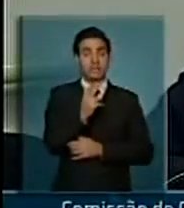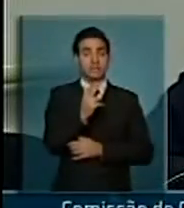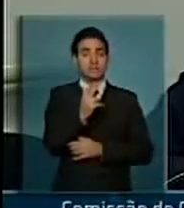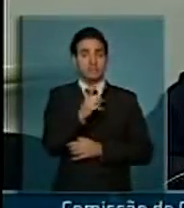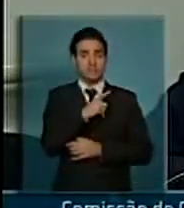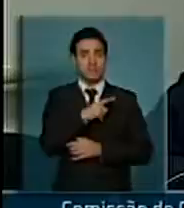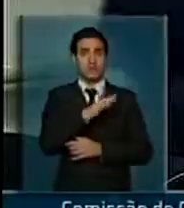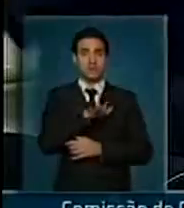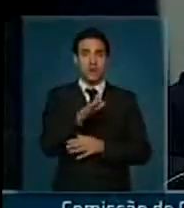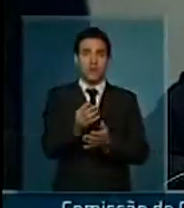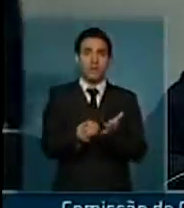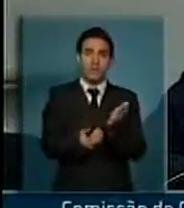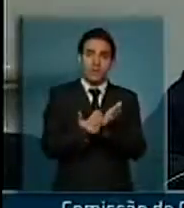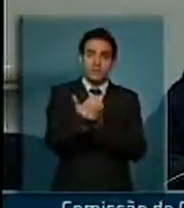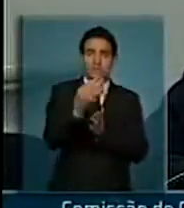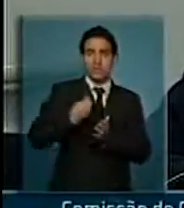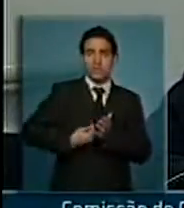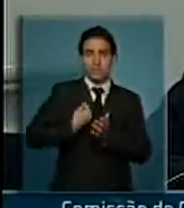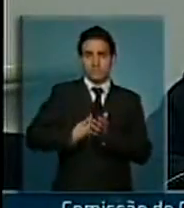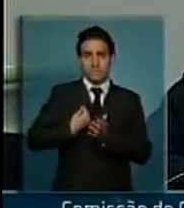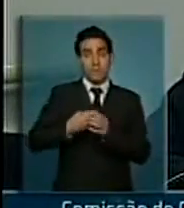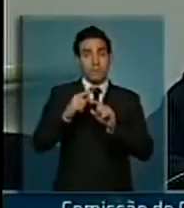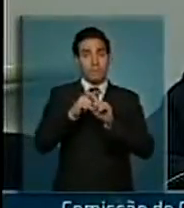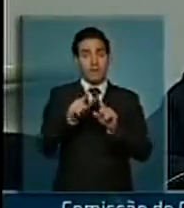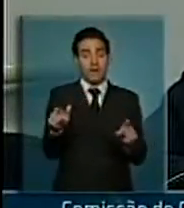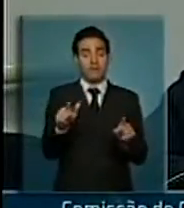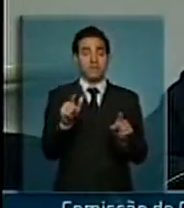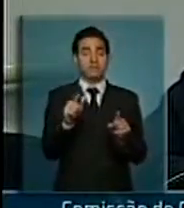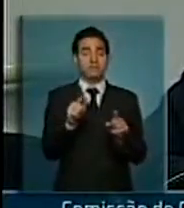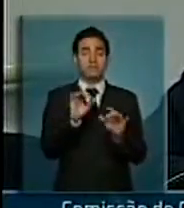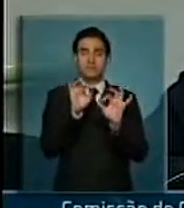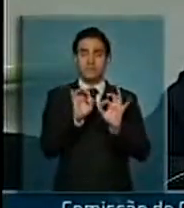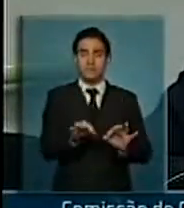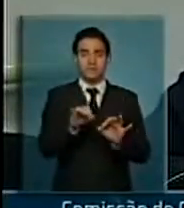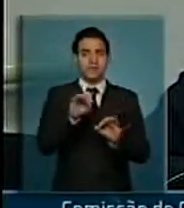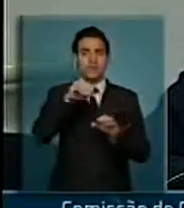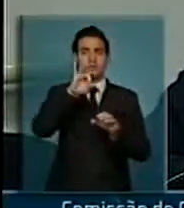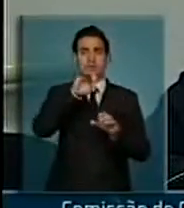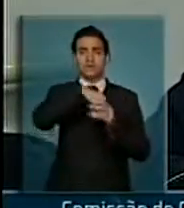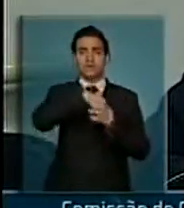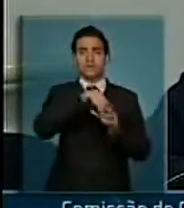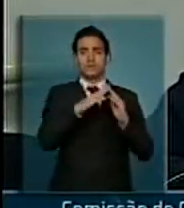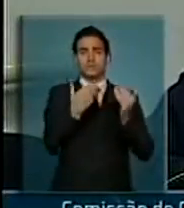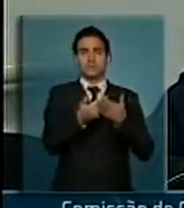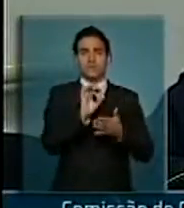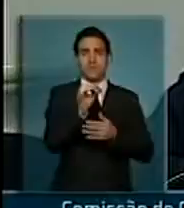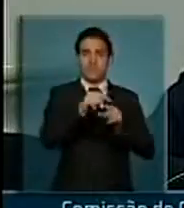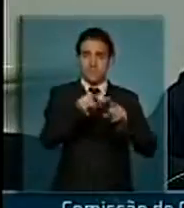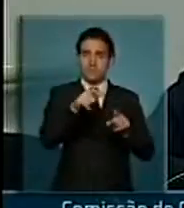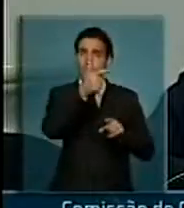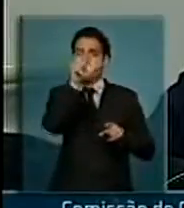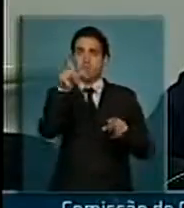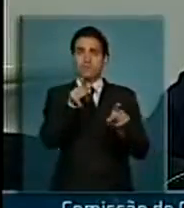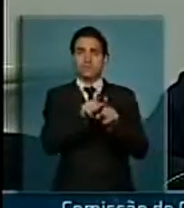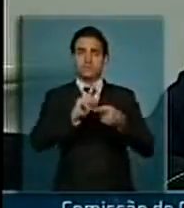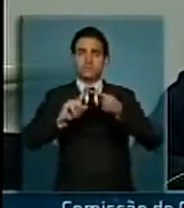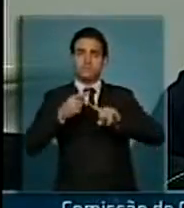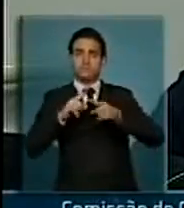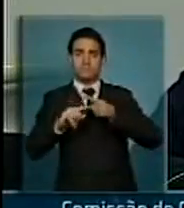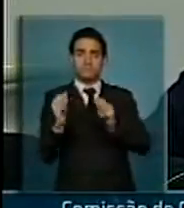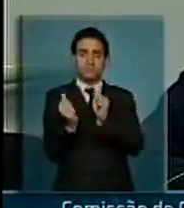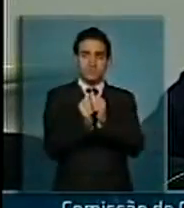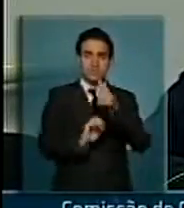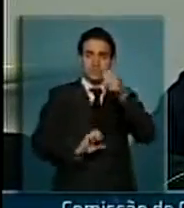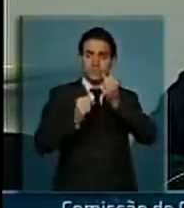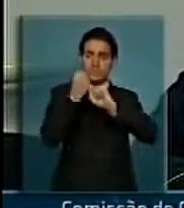implantadas, e com certeza eu acho que, não só nessas escolas, mas em outros mecanismos, com outros mecanismos,